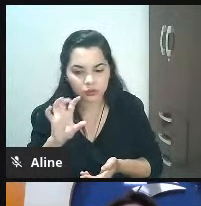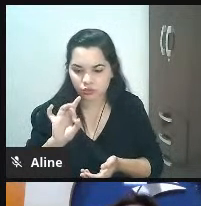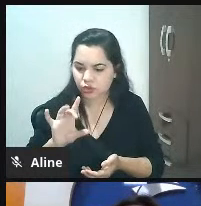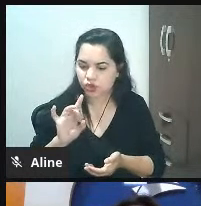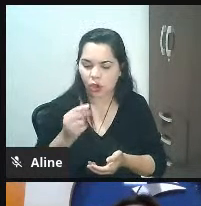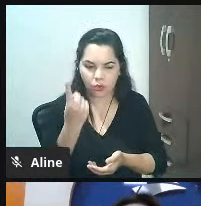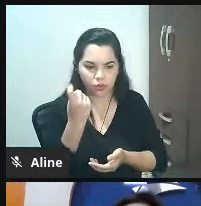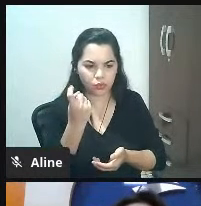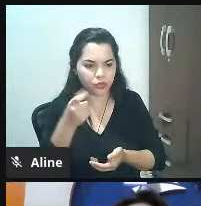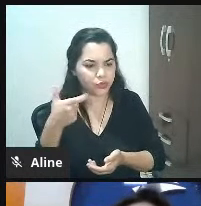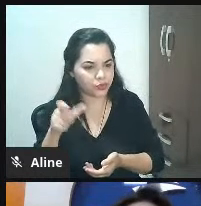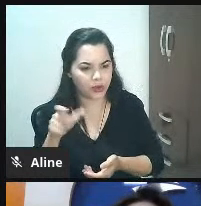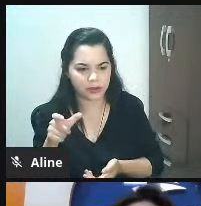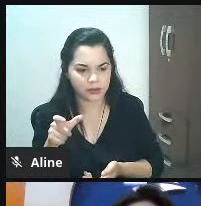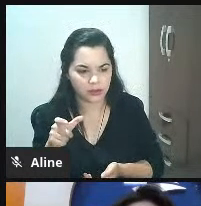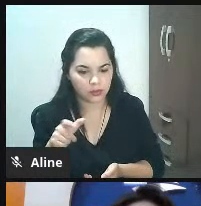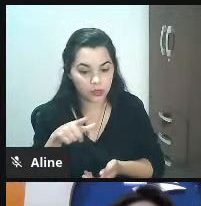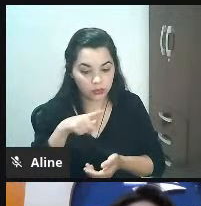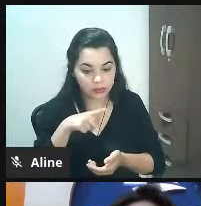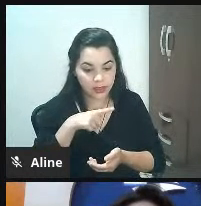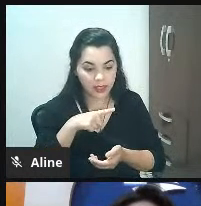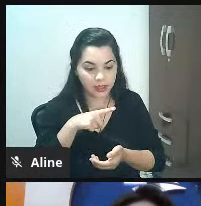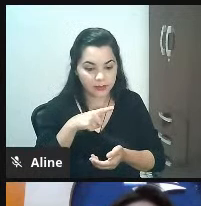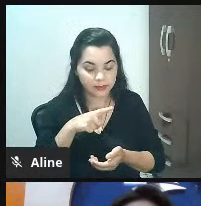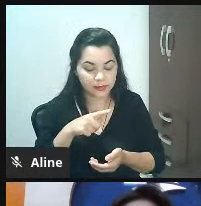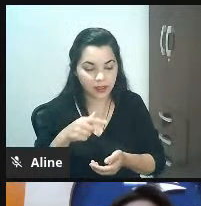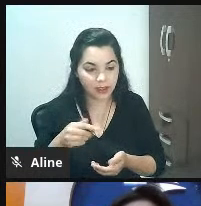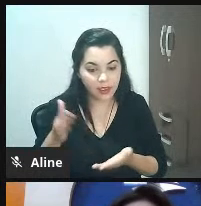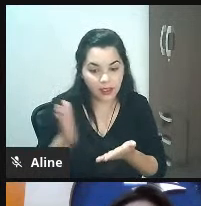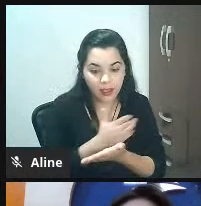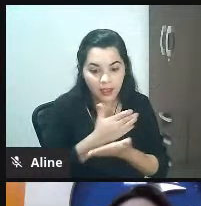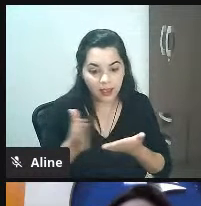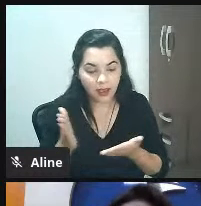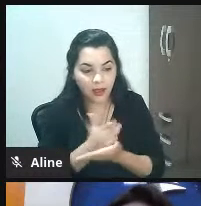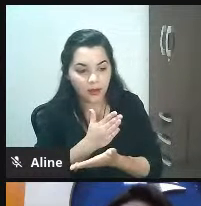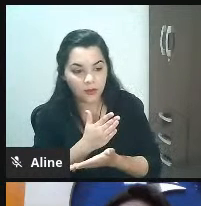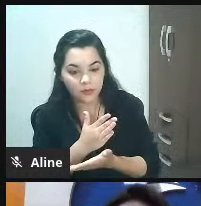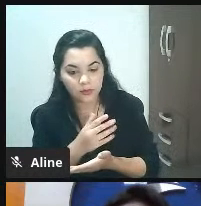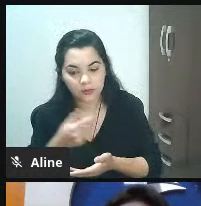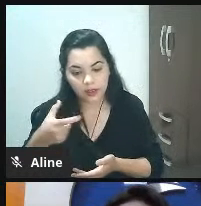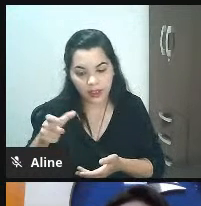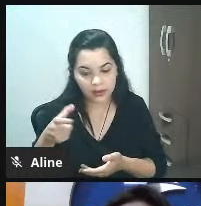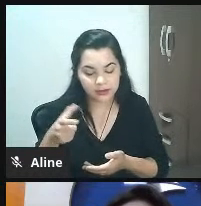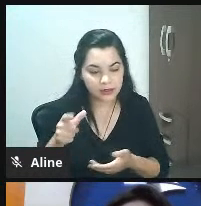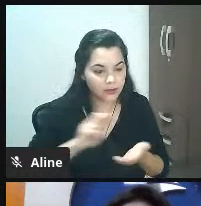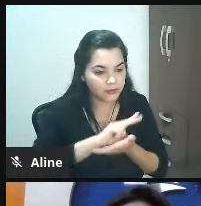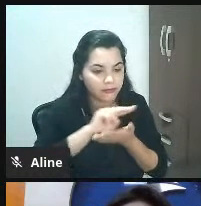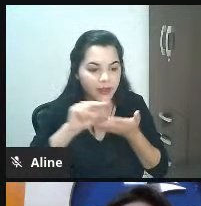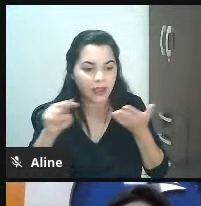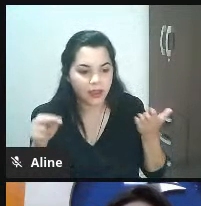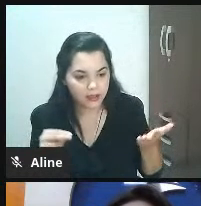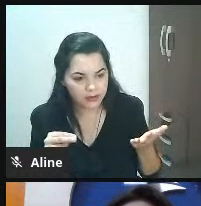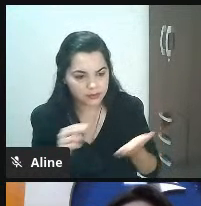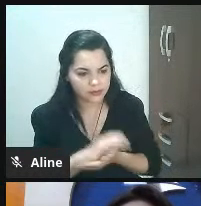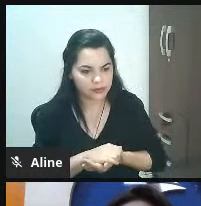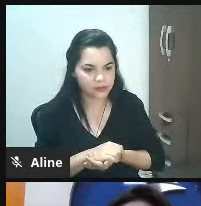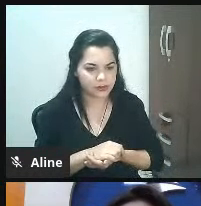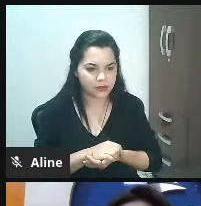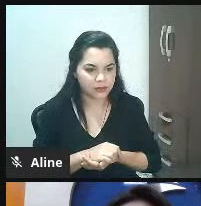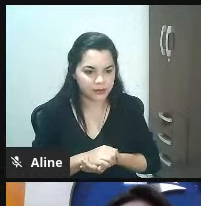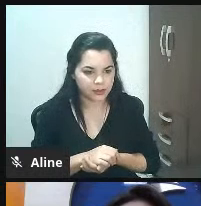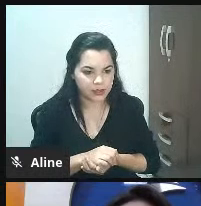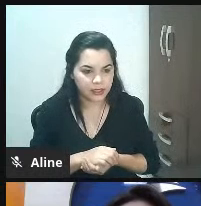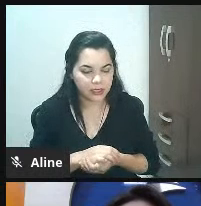cartão quer dizer esse camarada tá perdendo venda pra ele ele não precisa nem de concorrente ele é o